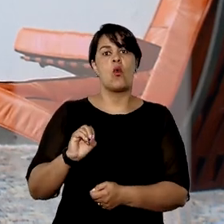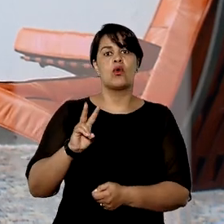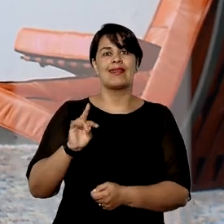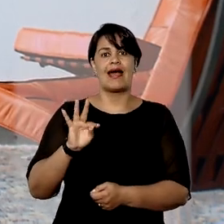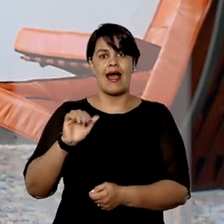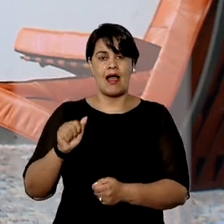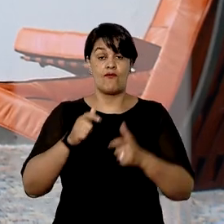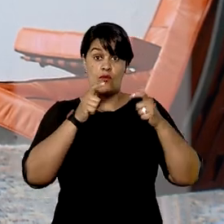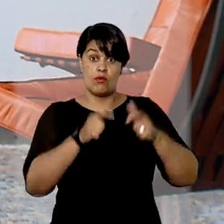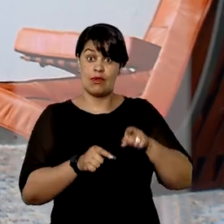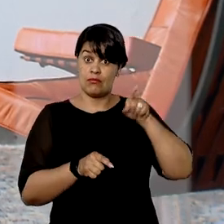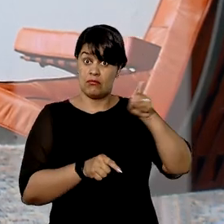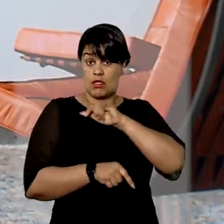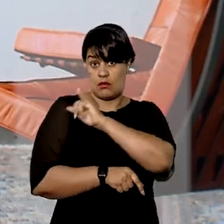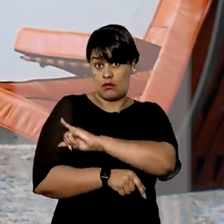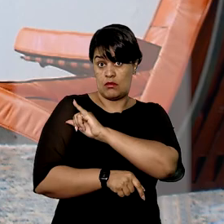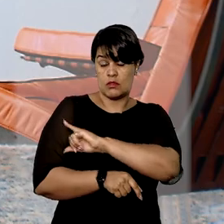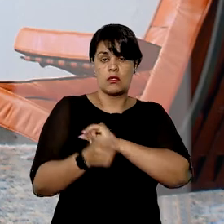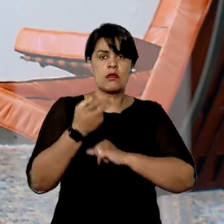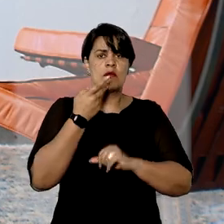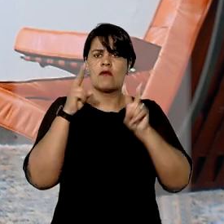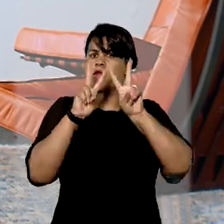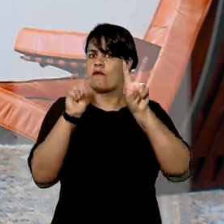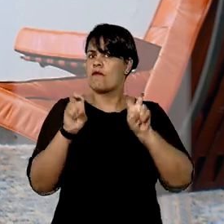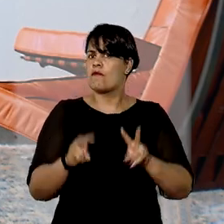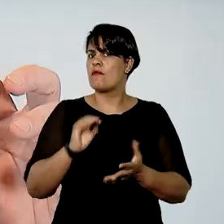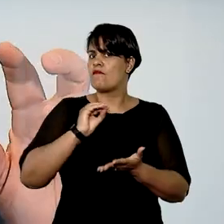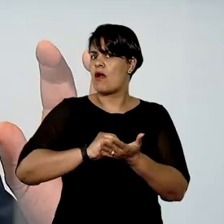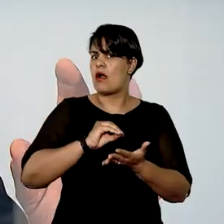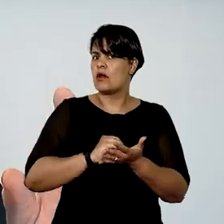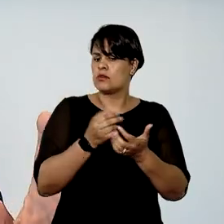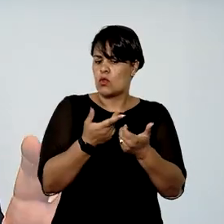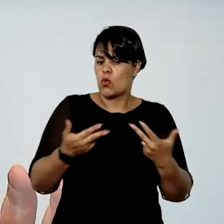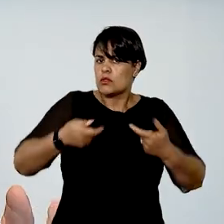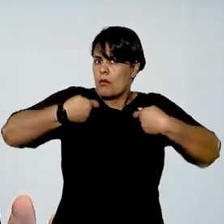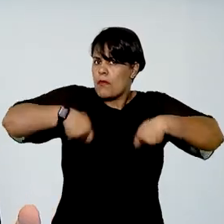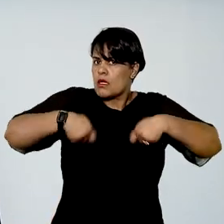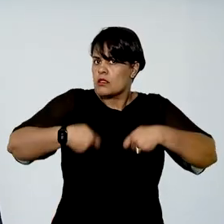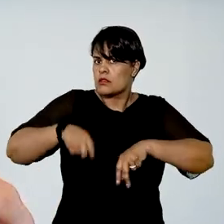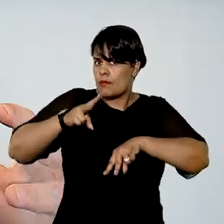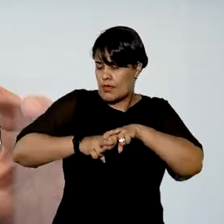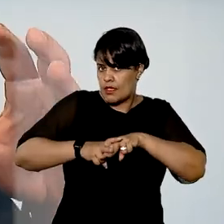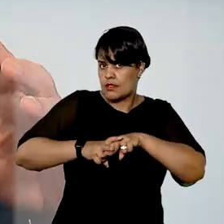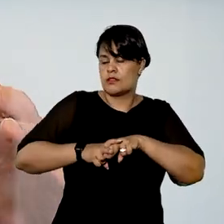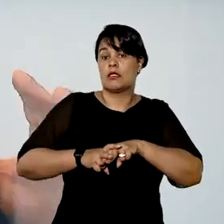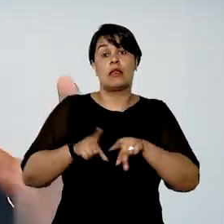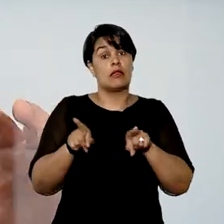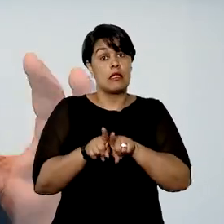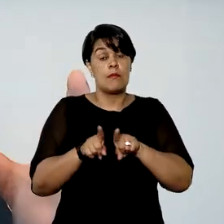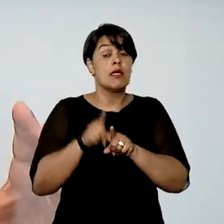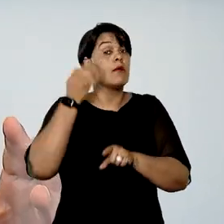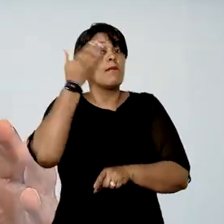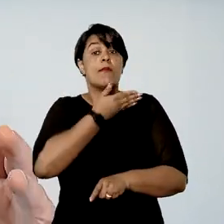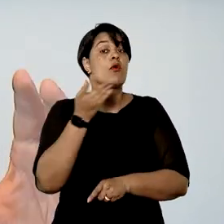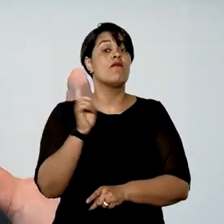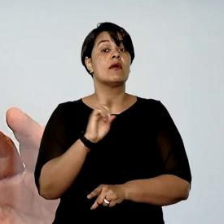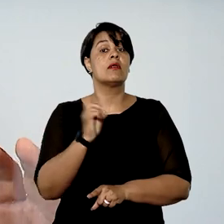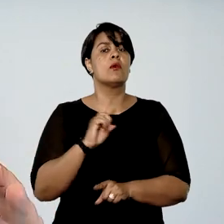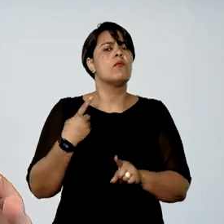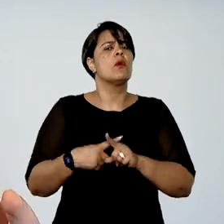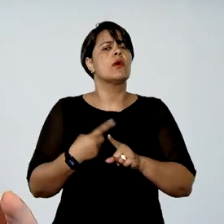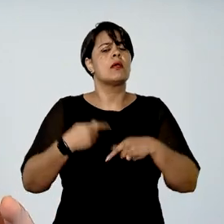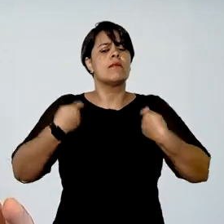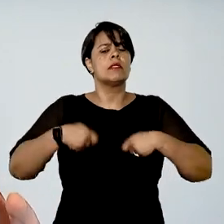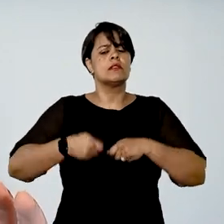Corte Fluminense não abordou a necessidade nem a contemporaneidade da prisão preventiva, assim como não demonstrou porque